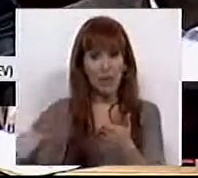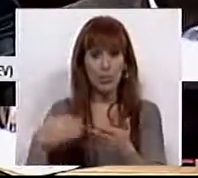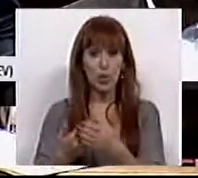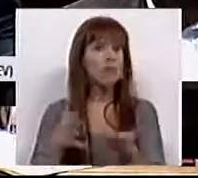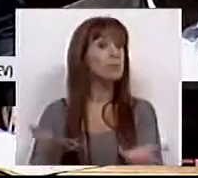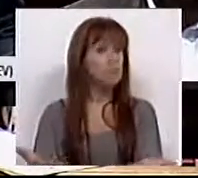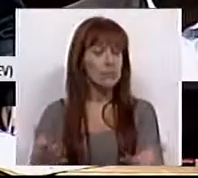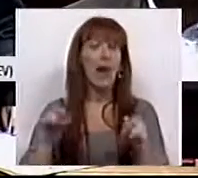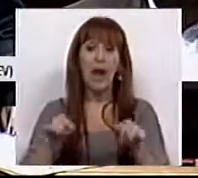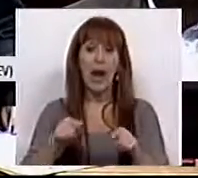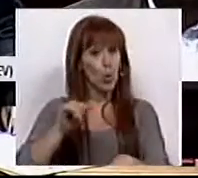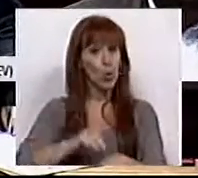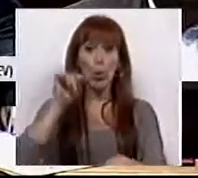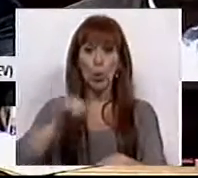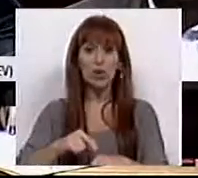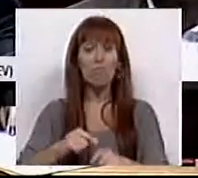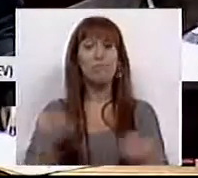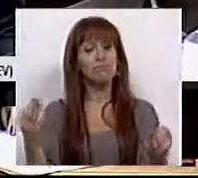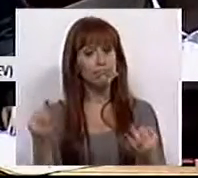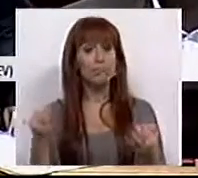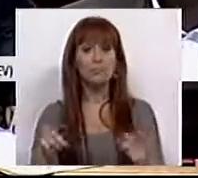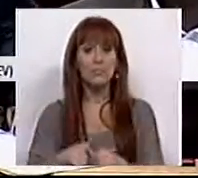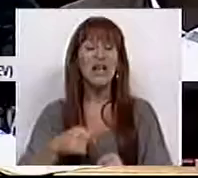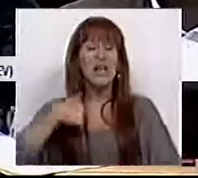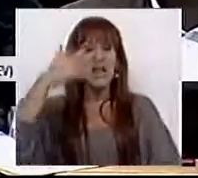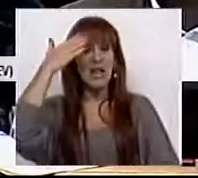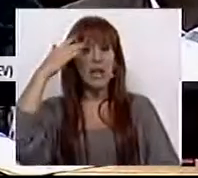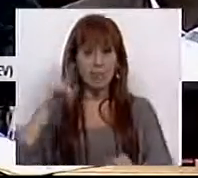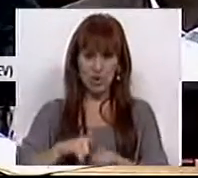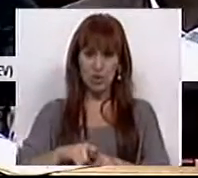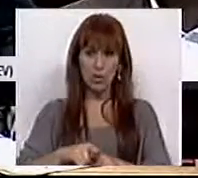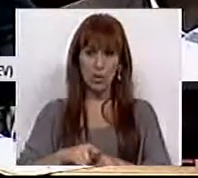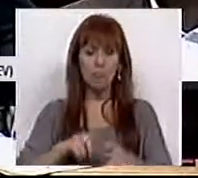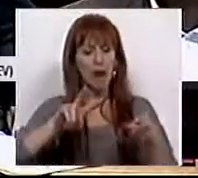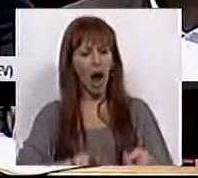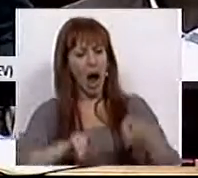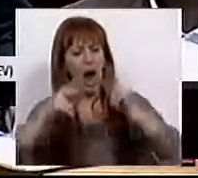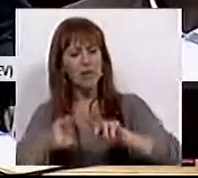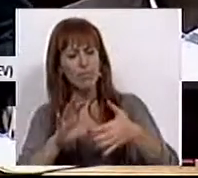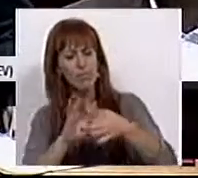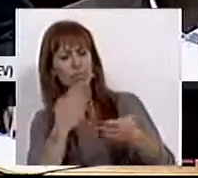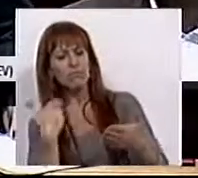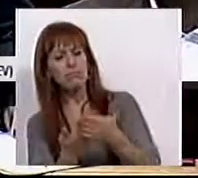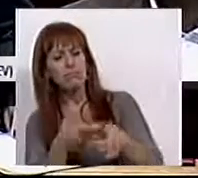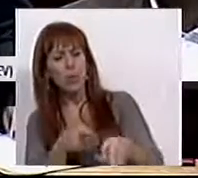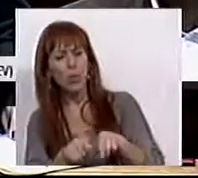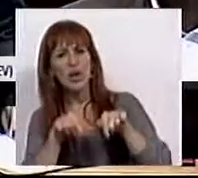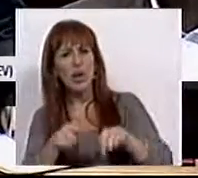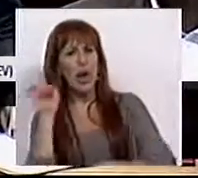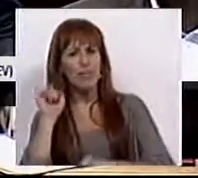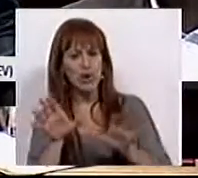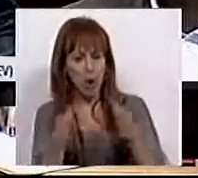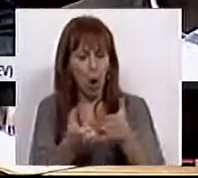parlamentares. É o momento, com certeza, da capacidade de alterarmos e adequarmos este tão